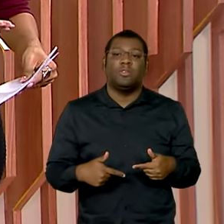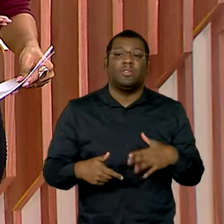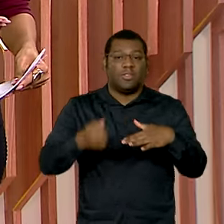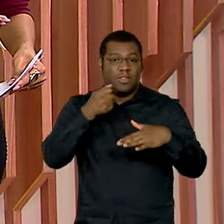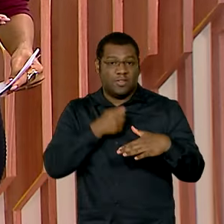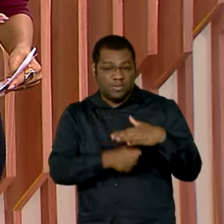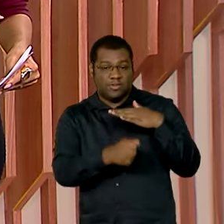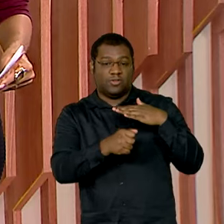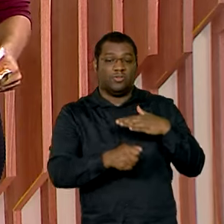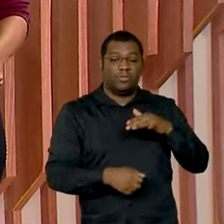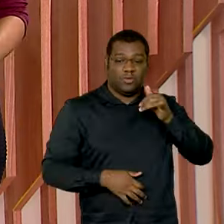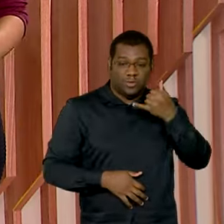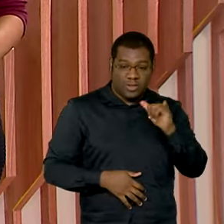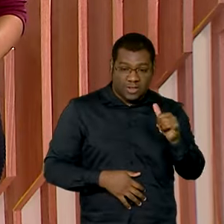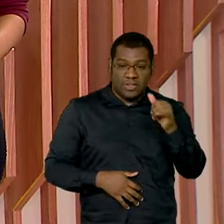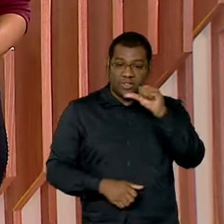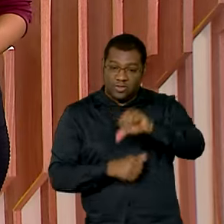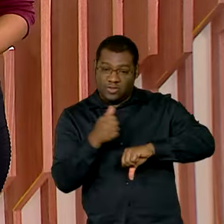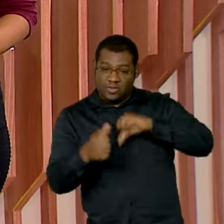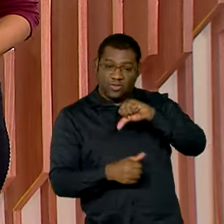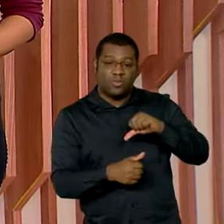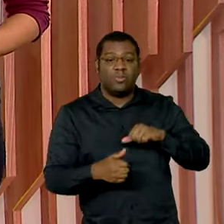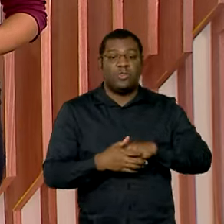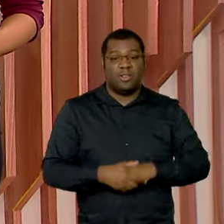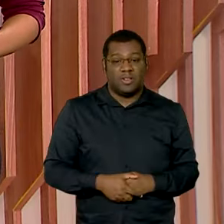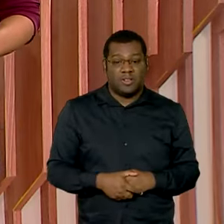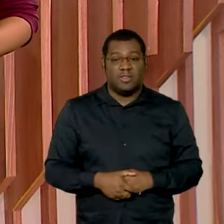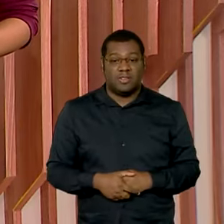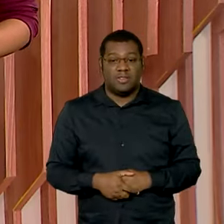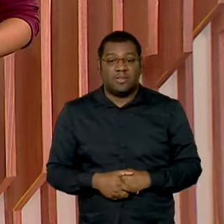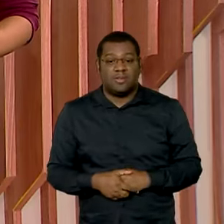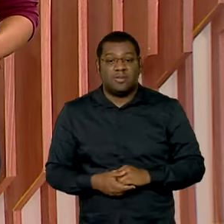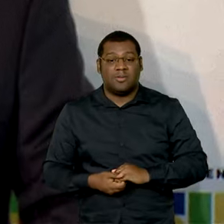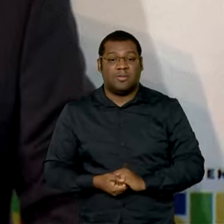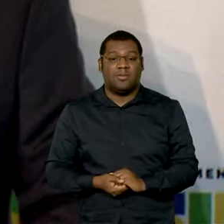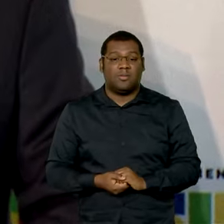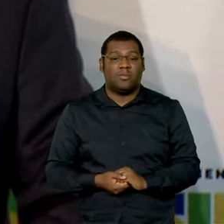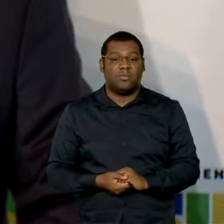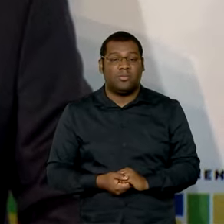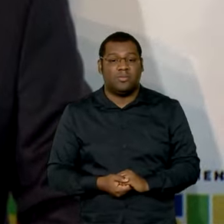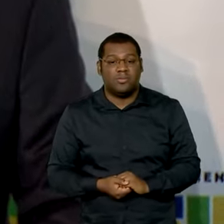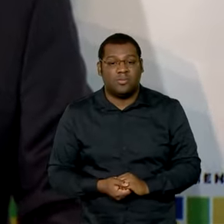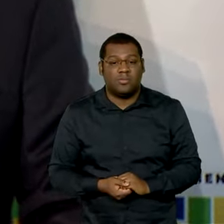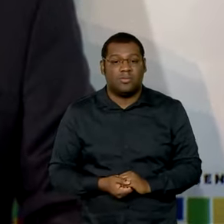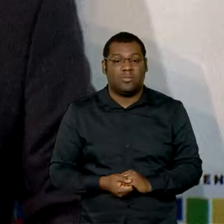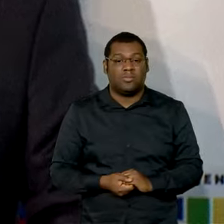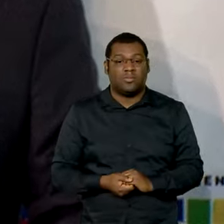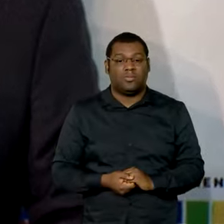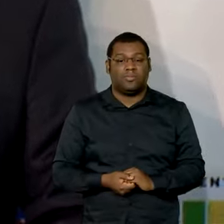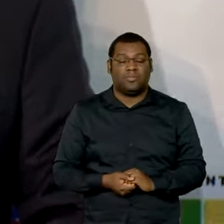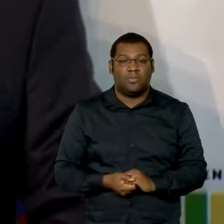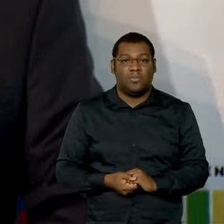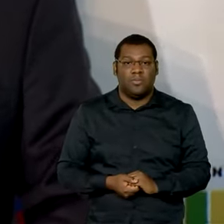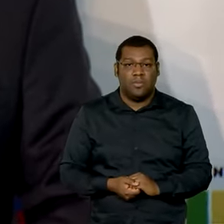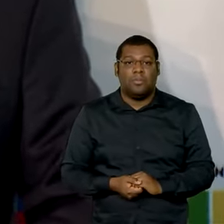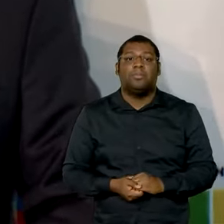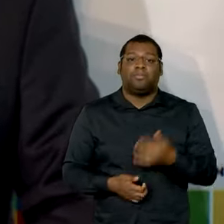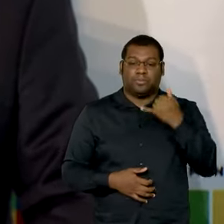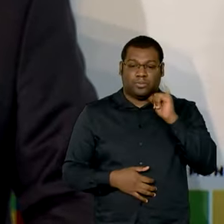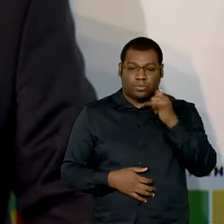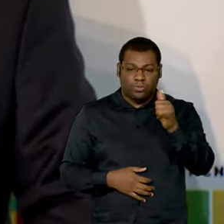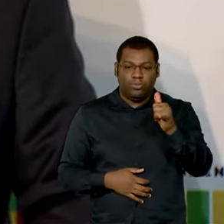em transição energética cheguem aos países em desenvolvimento. Eu não tenho dúvida que a transição